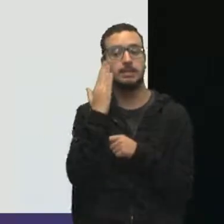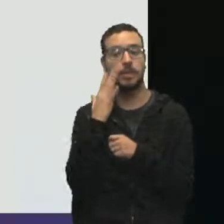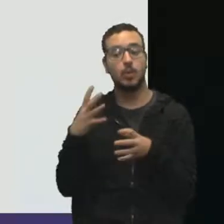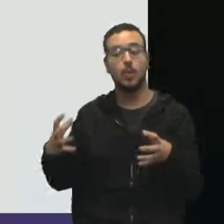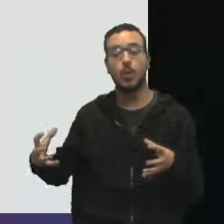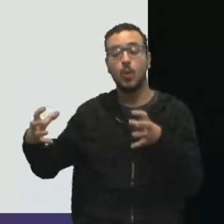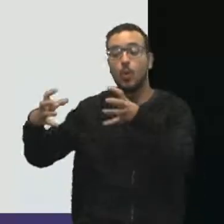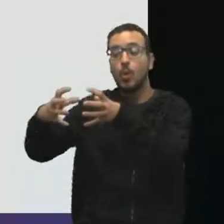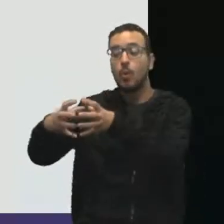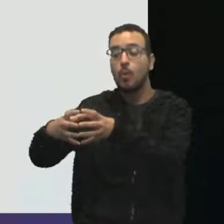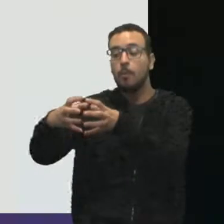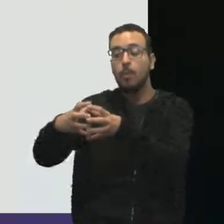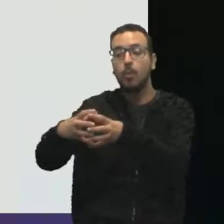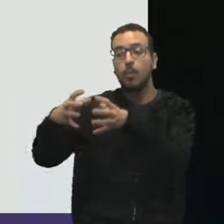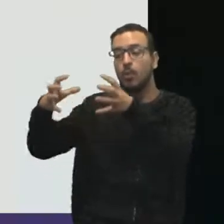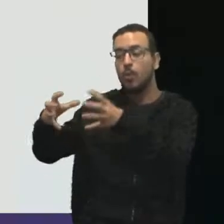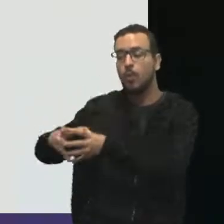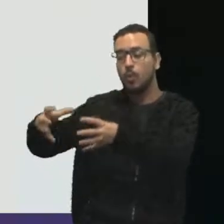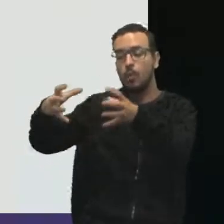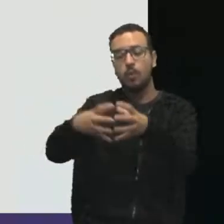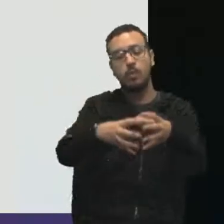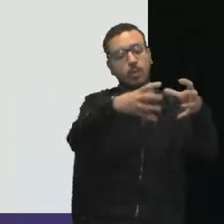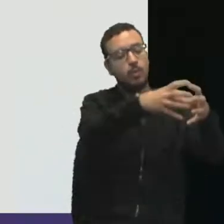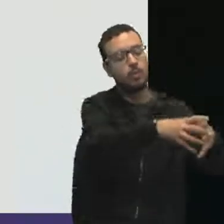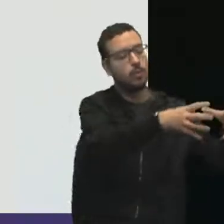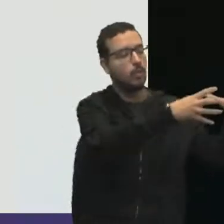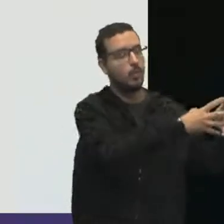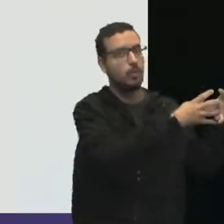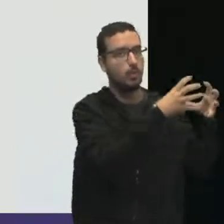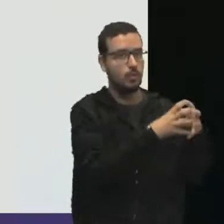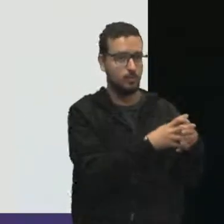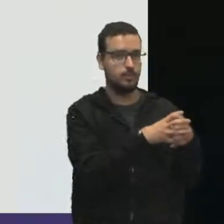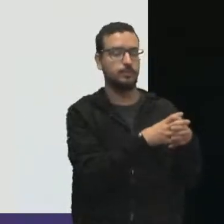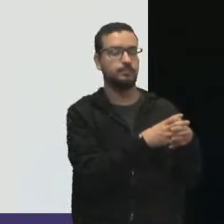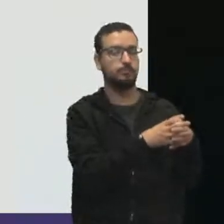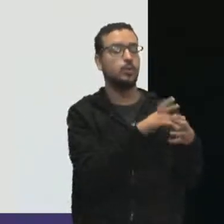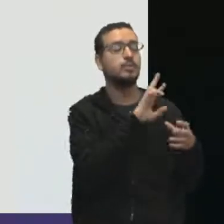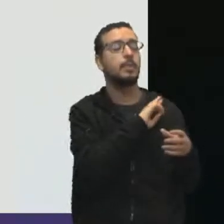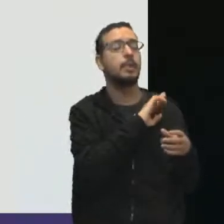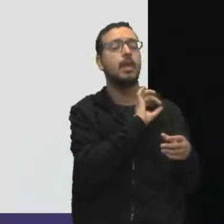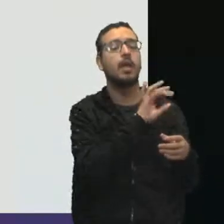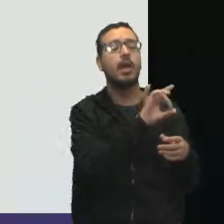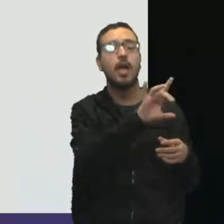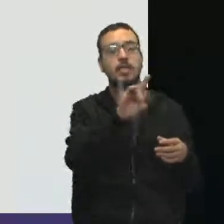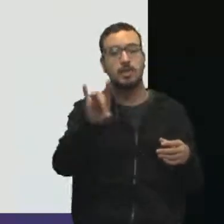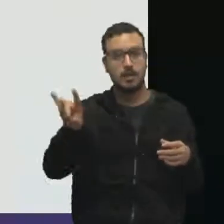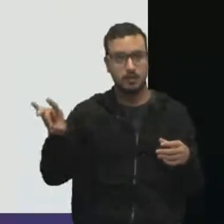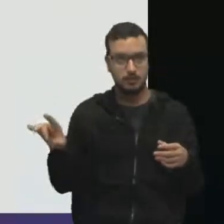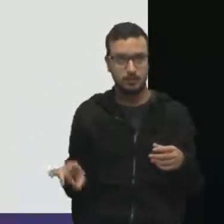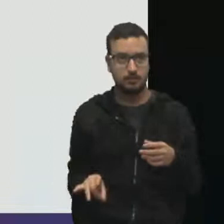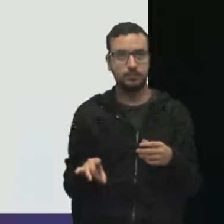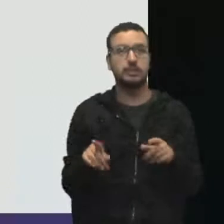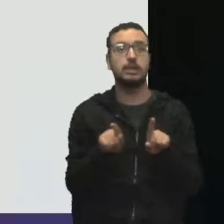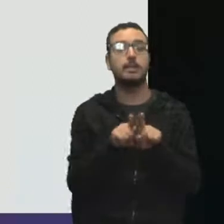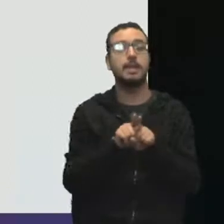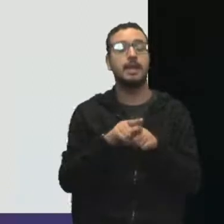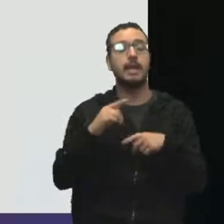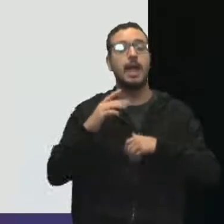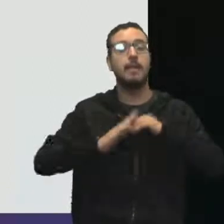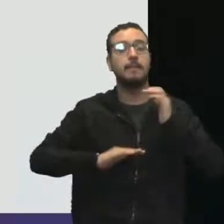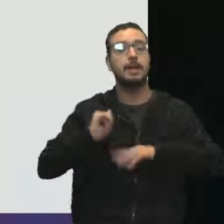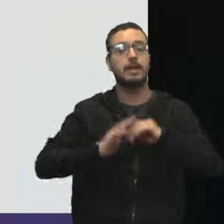equipes e de cada uma das pessoas do projeto. Identifique as habilidades necessárias para essas pessoas